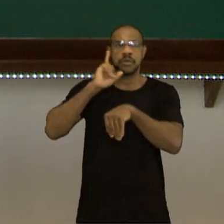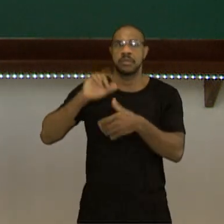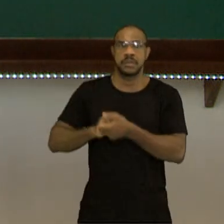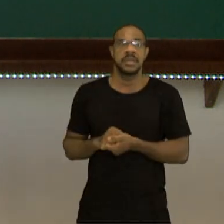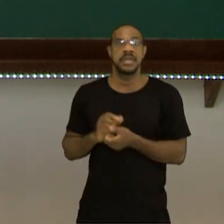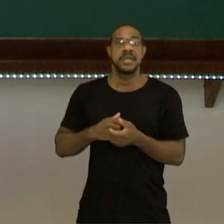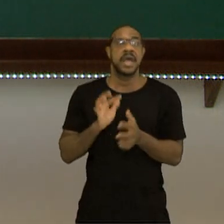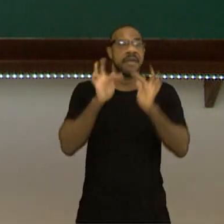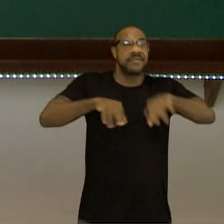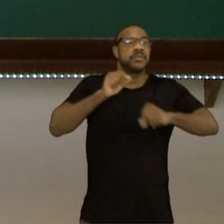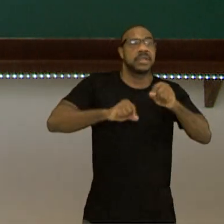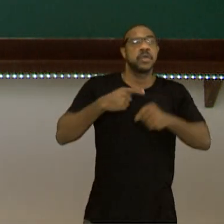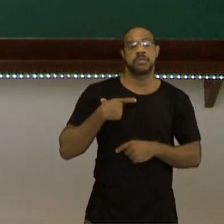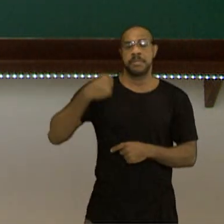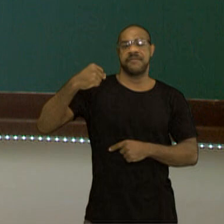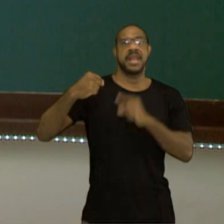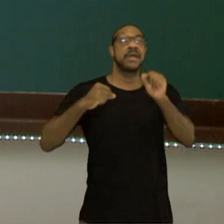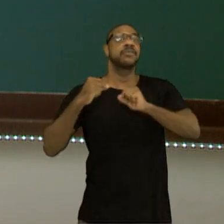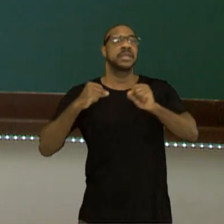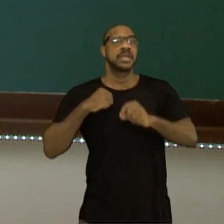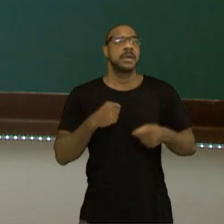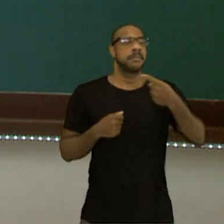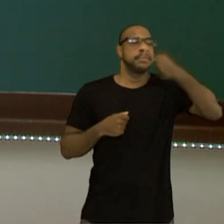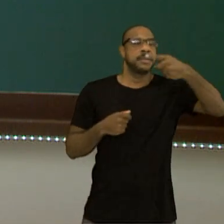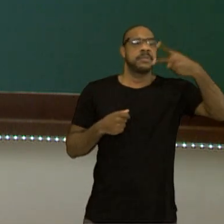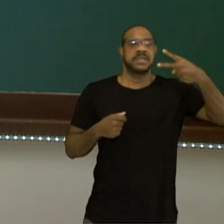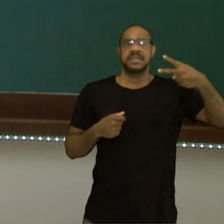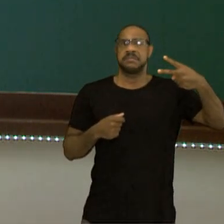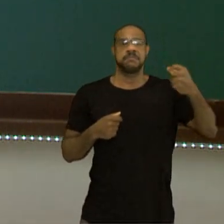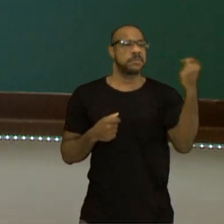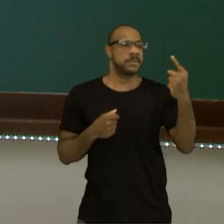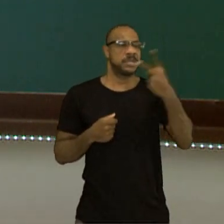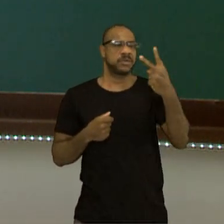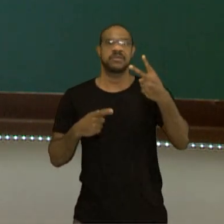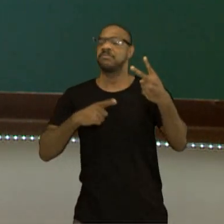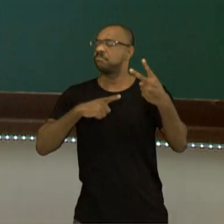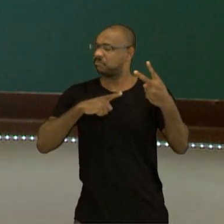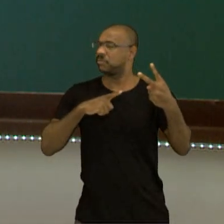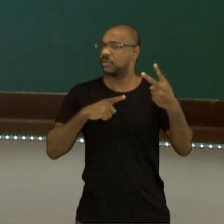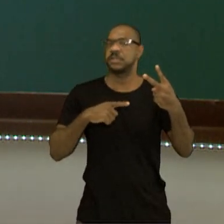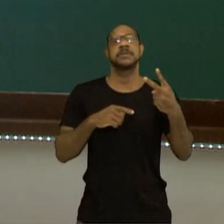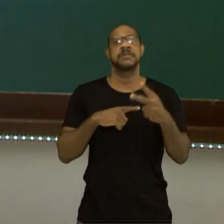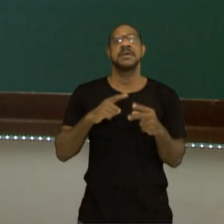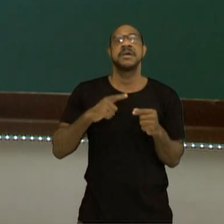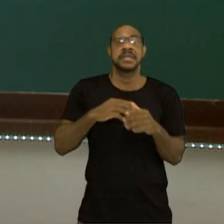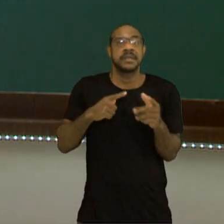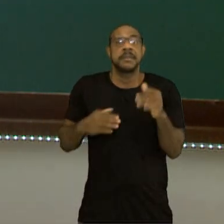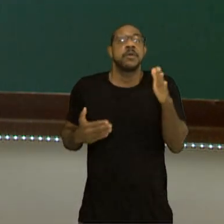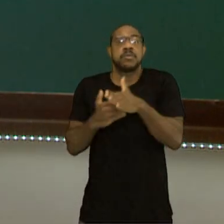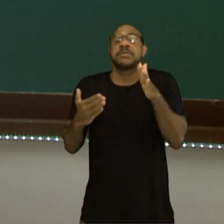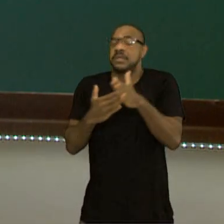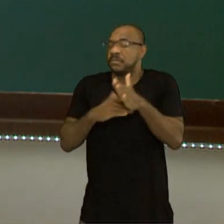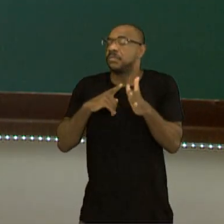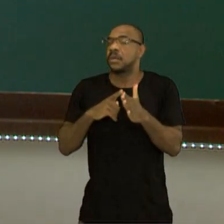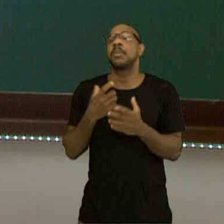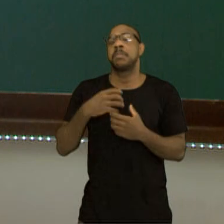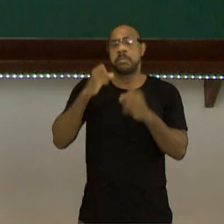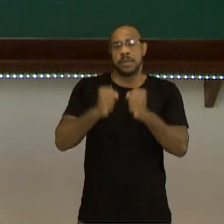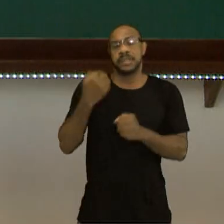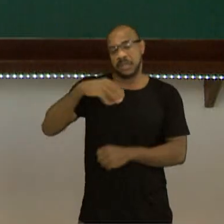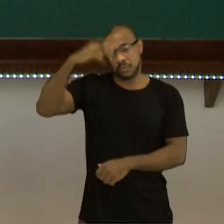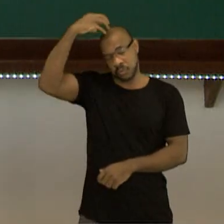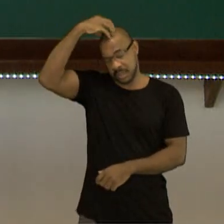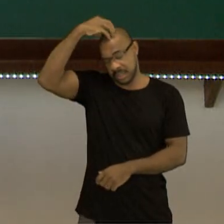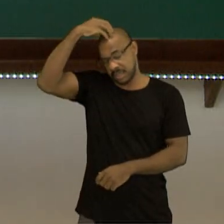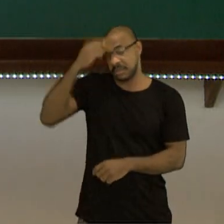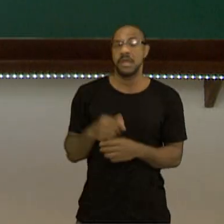fim aos privilégios que o primeiro e segundo estado tinham. Também vai limitar o poder do rei, dando fim